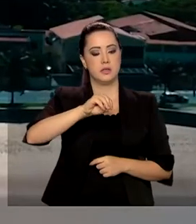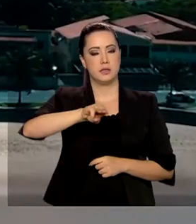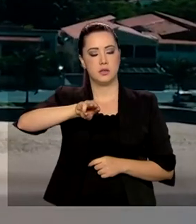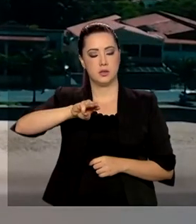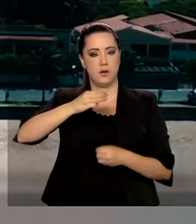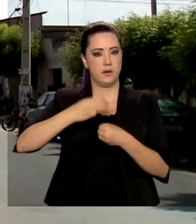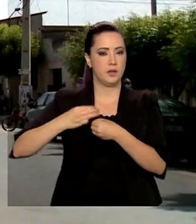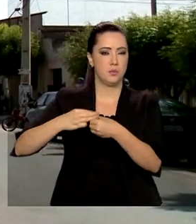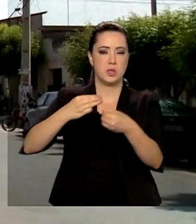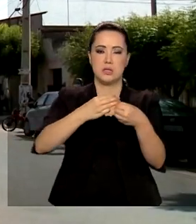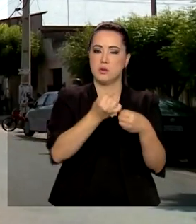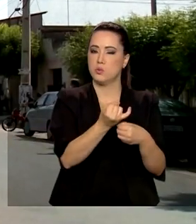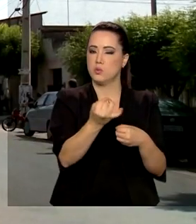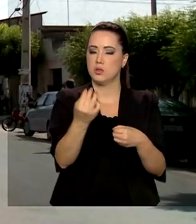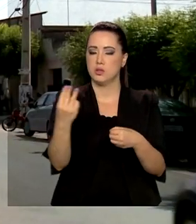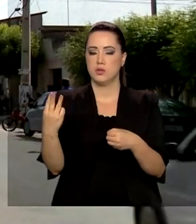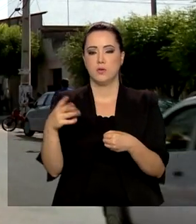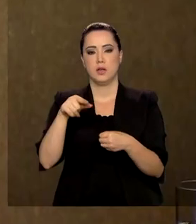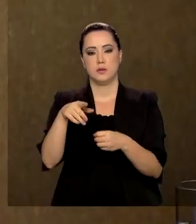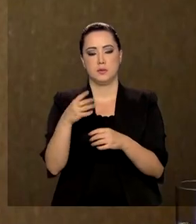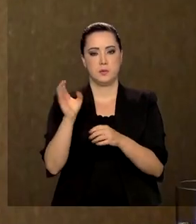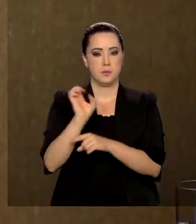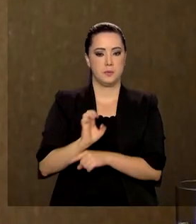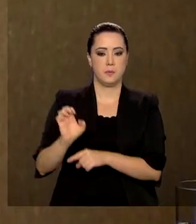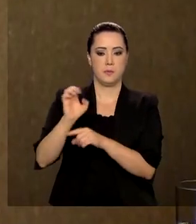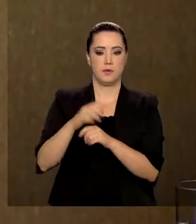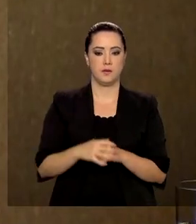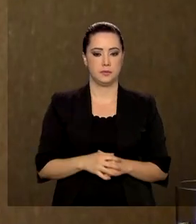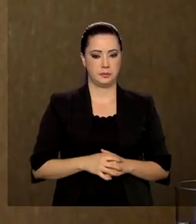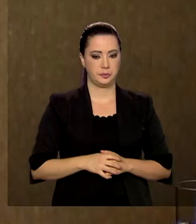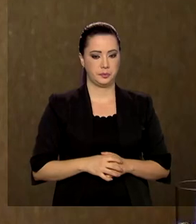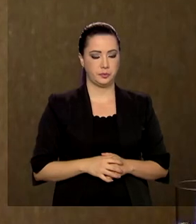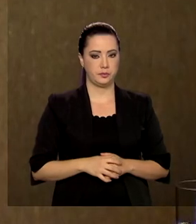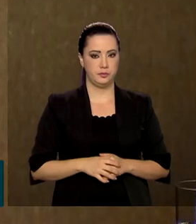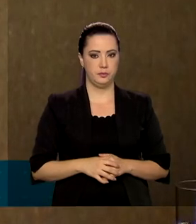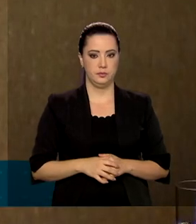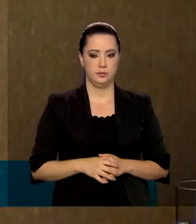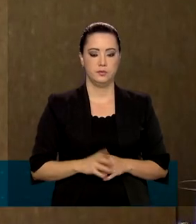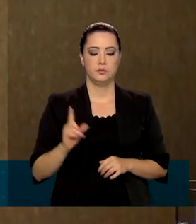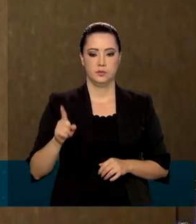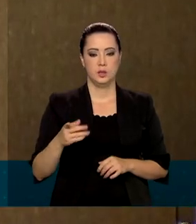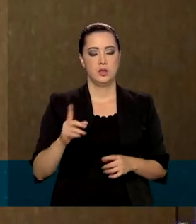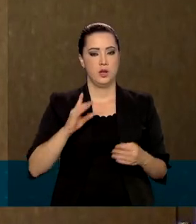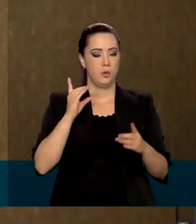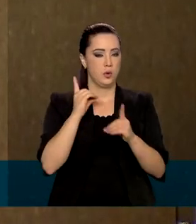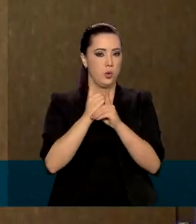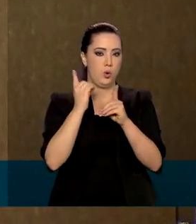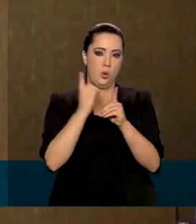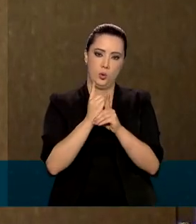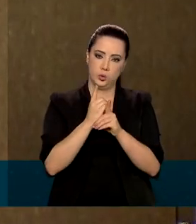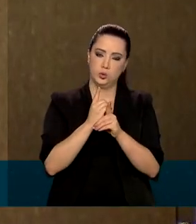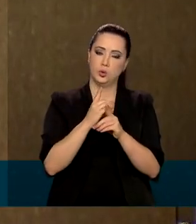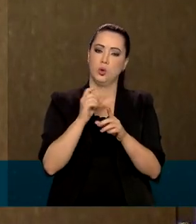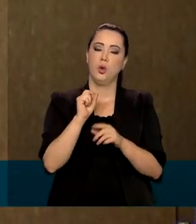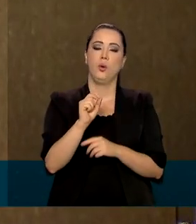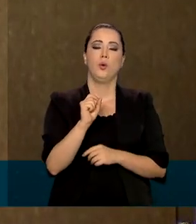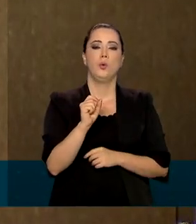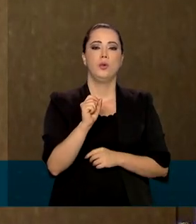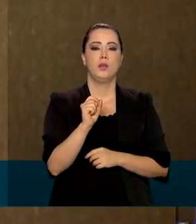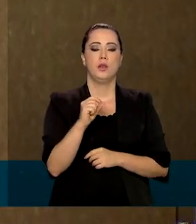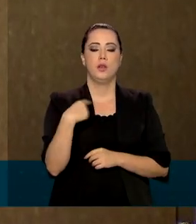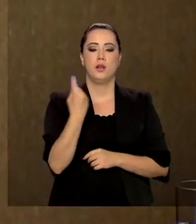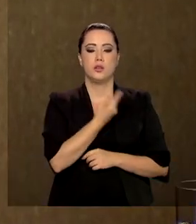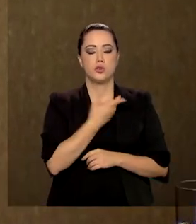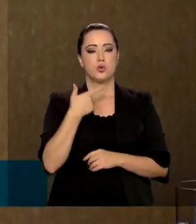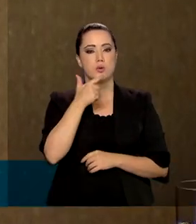Paraíba, Ceará e Rio Grande do Norte. É o encontro da nossa missão de combater desigualdades regionais, de universalização